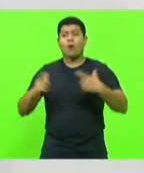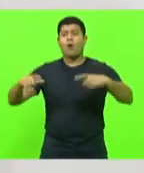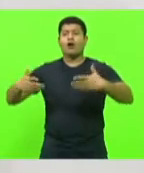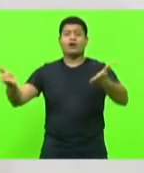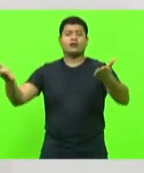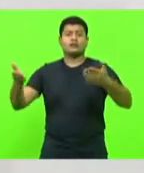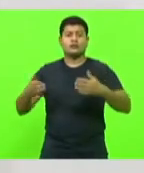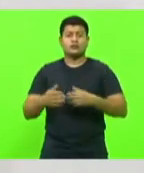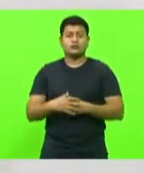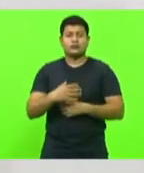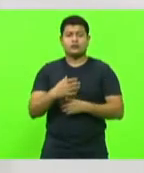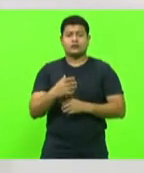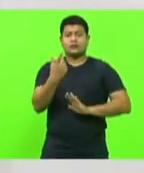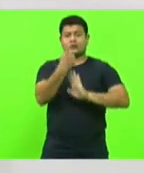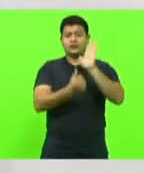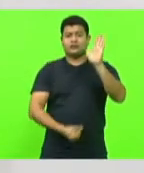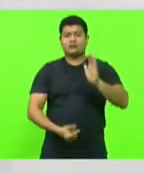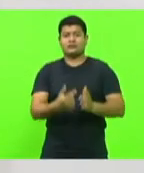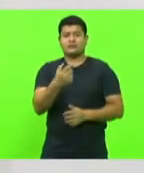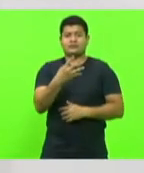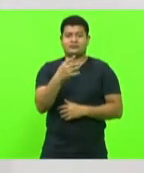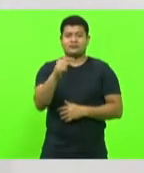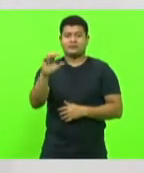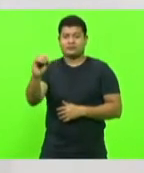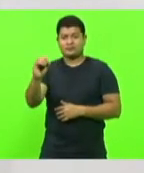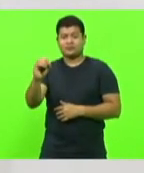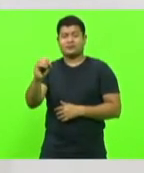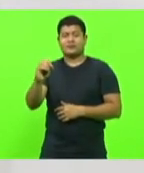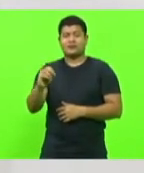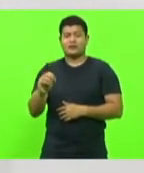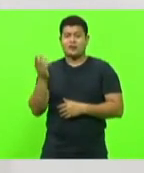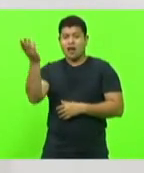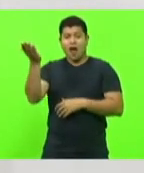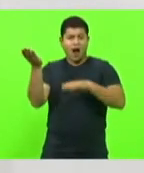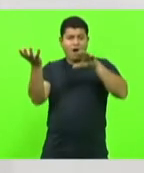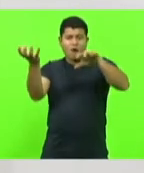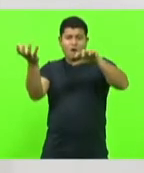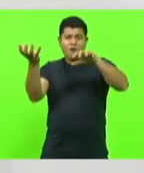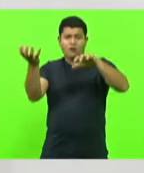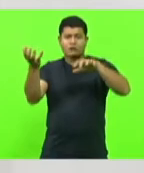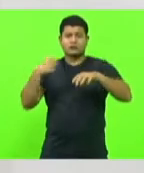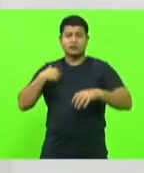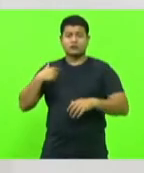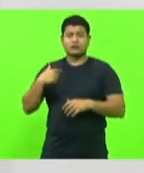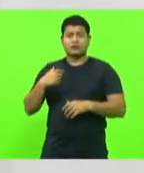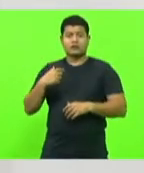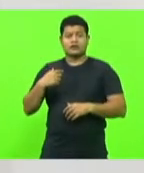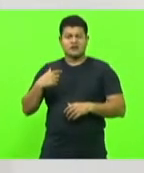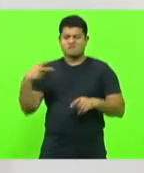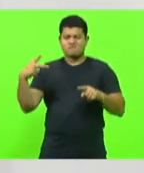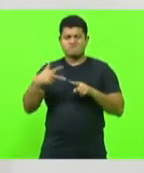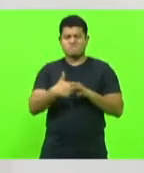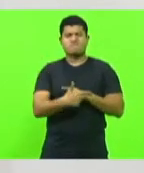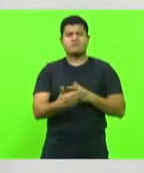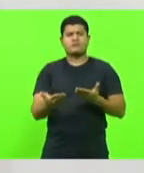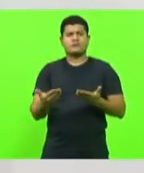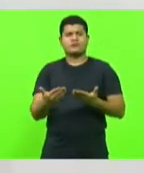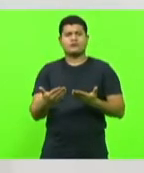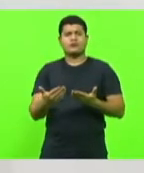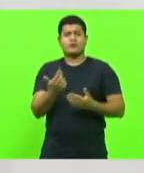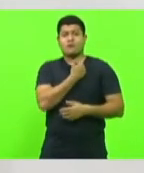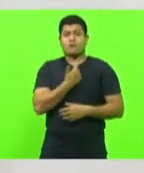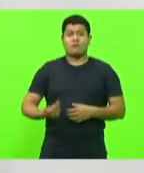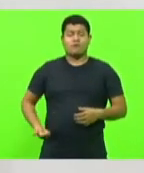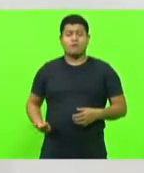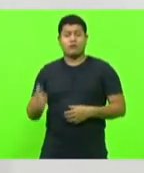orçamento da 470? que o Congresso nacional reduziu, que o governo federal